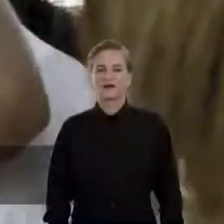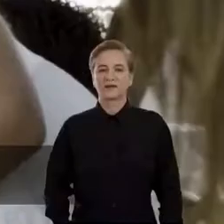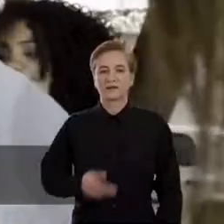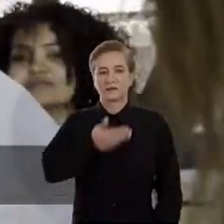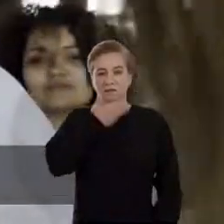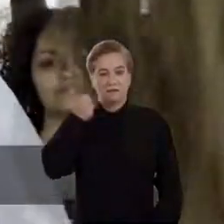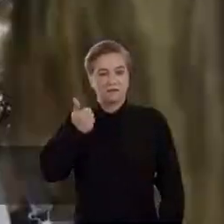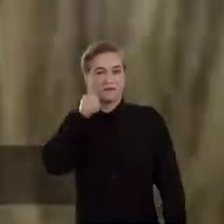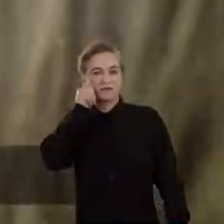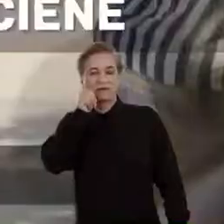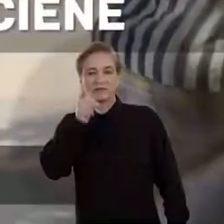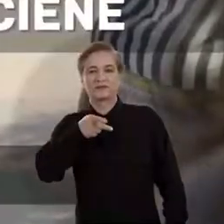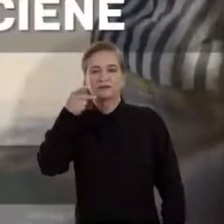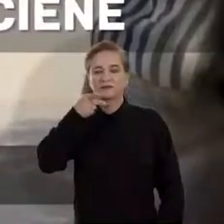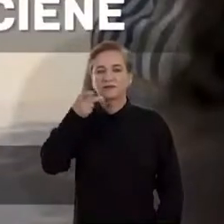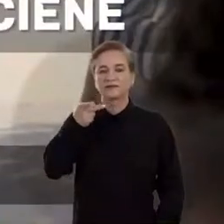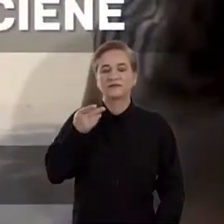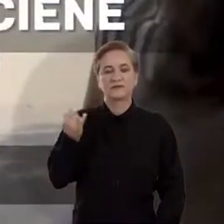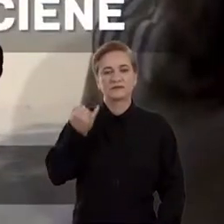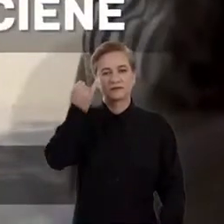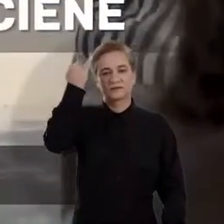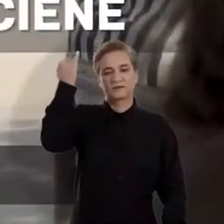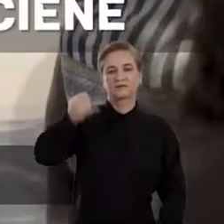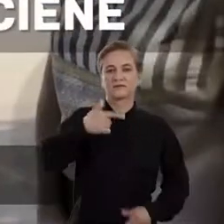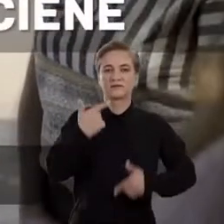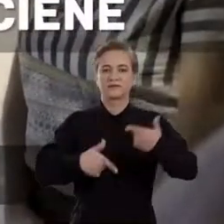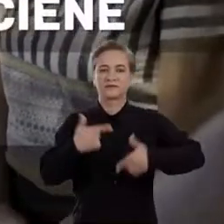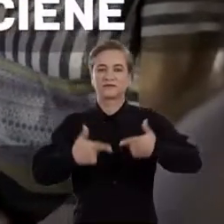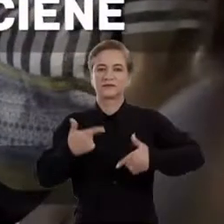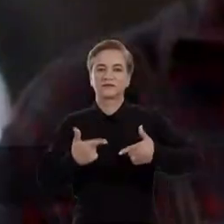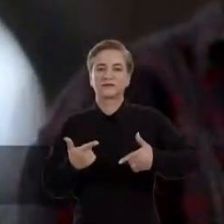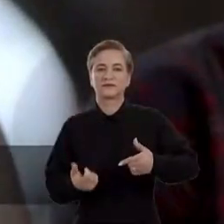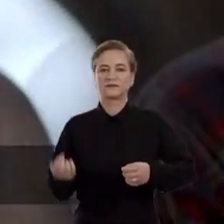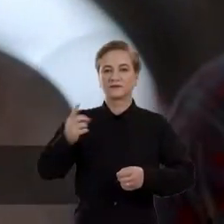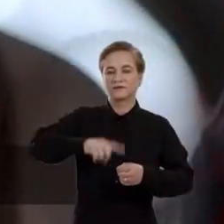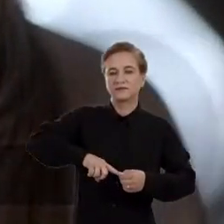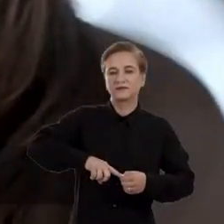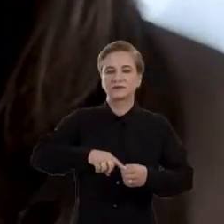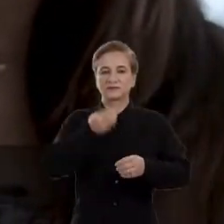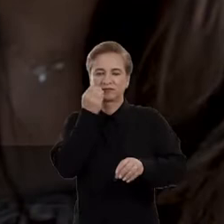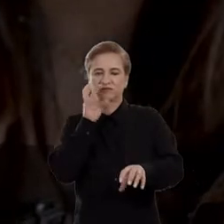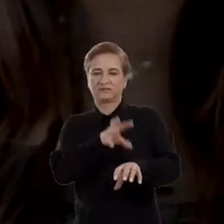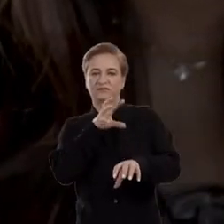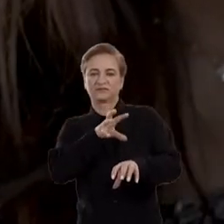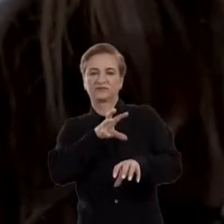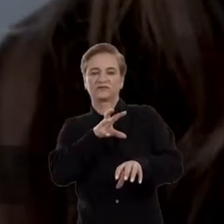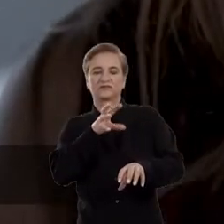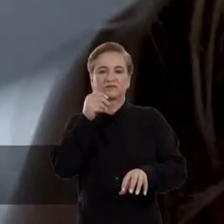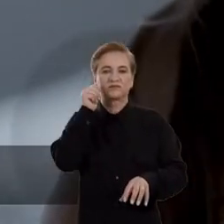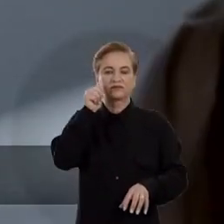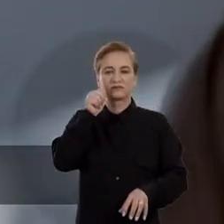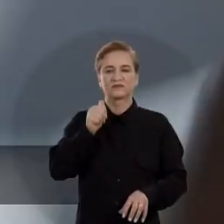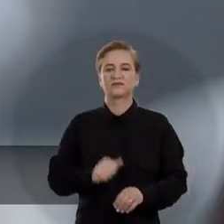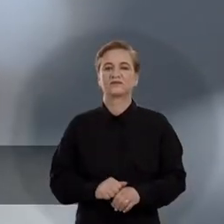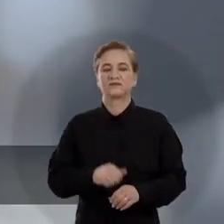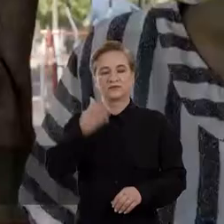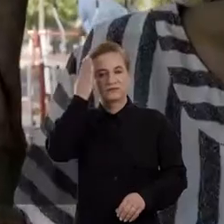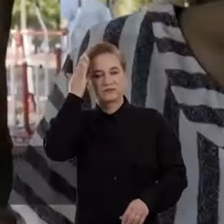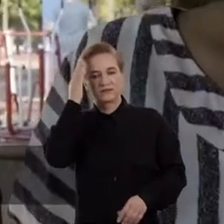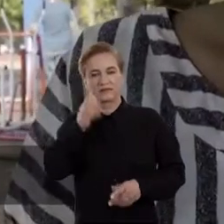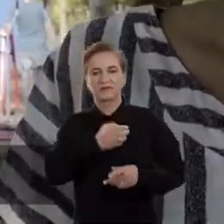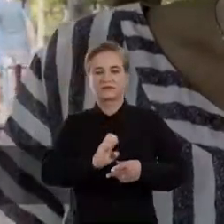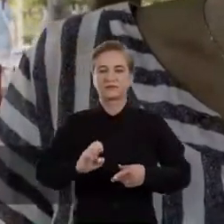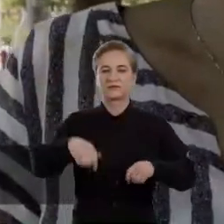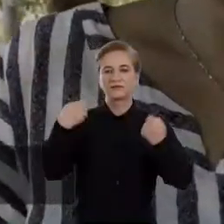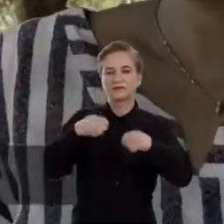Ninguém melhor do que nós para falar sobre a importância de políticas de combate à violência que sofremos. Nós sabemos que